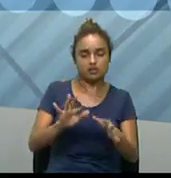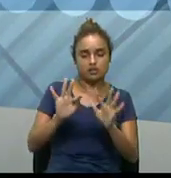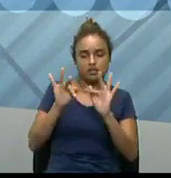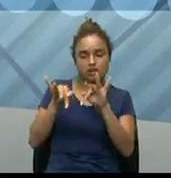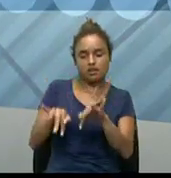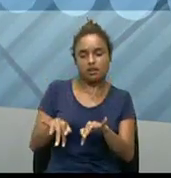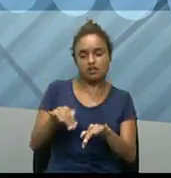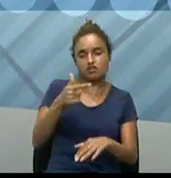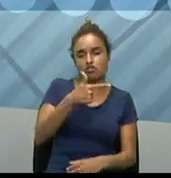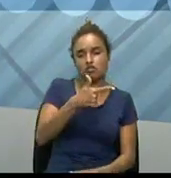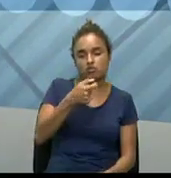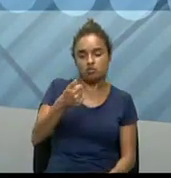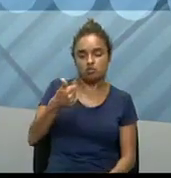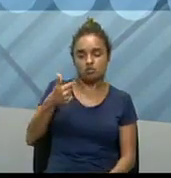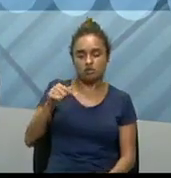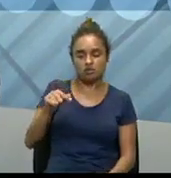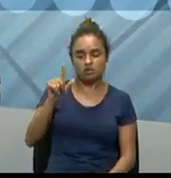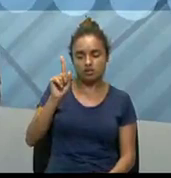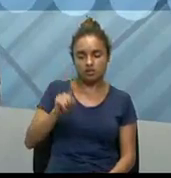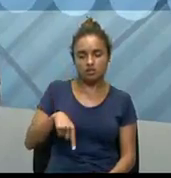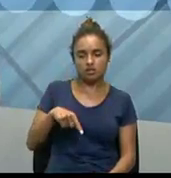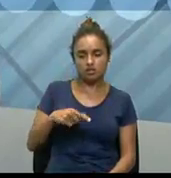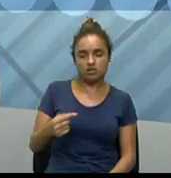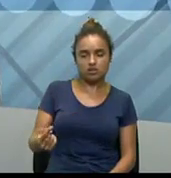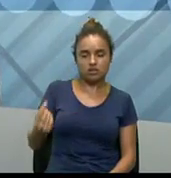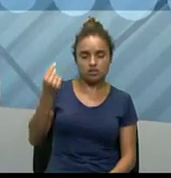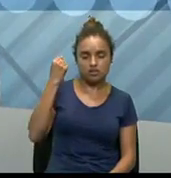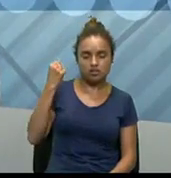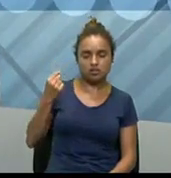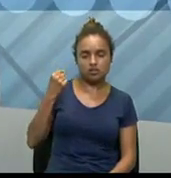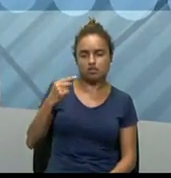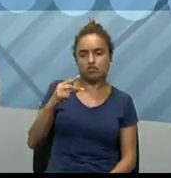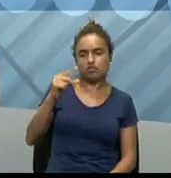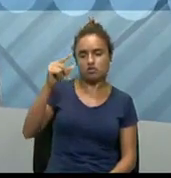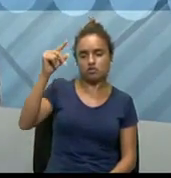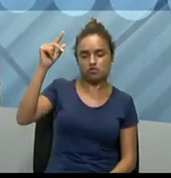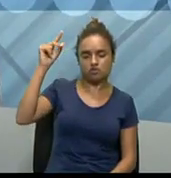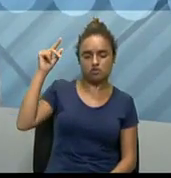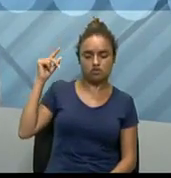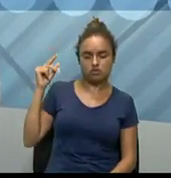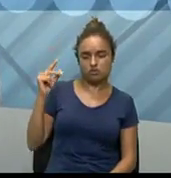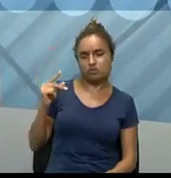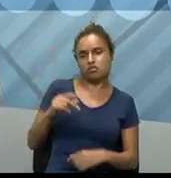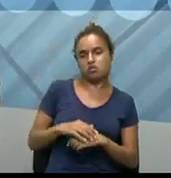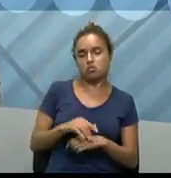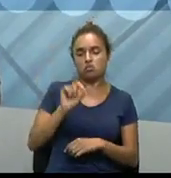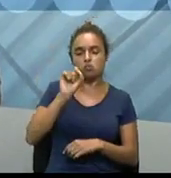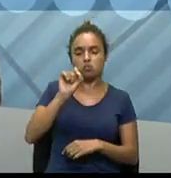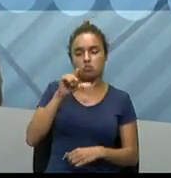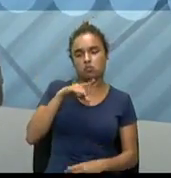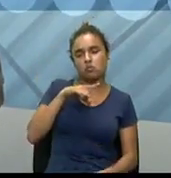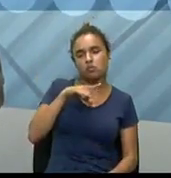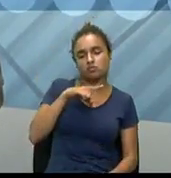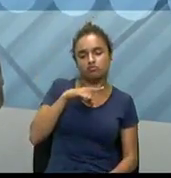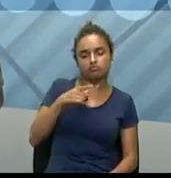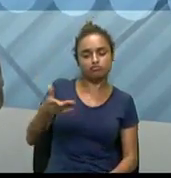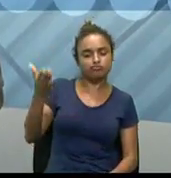de 2017 e naquela época houve, digamos assim,